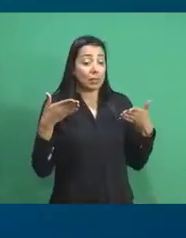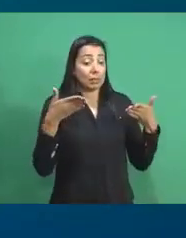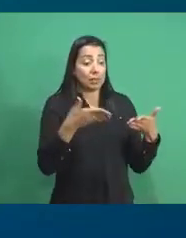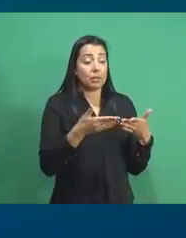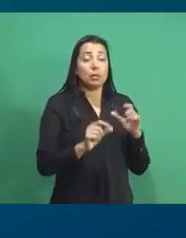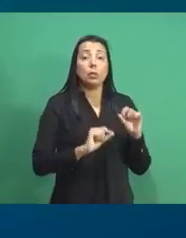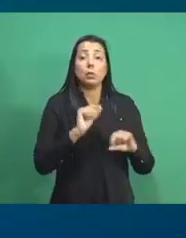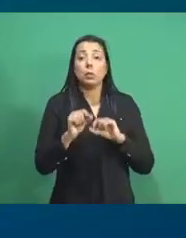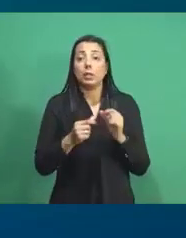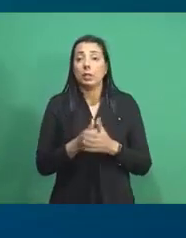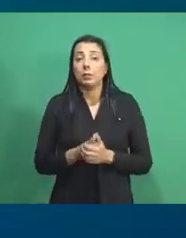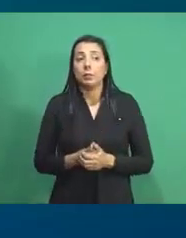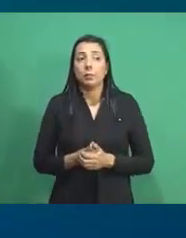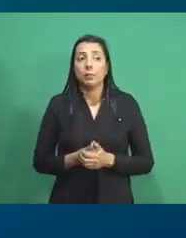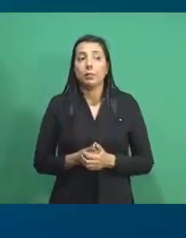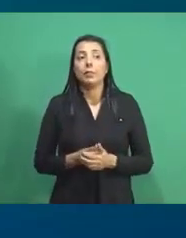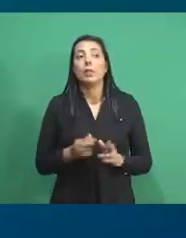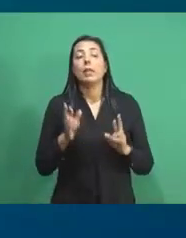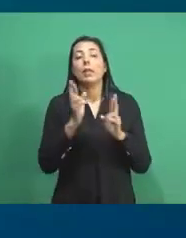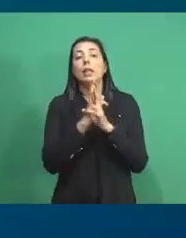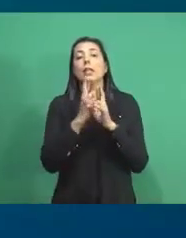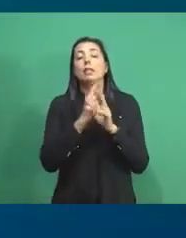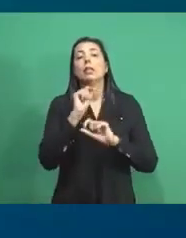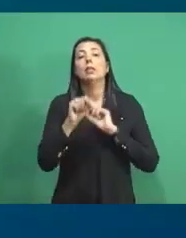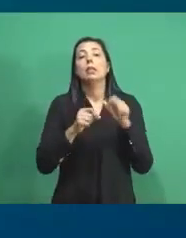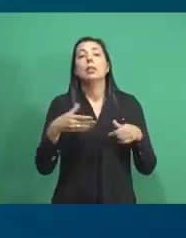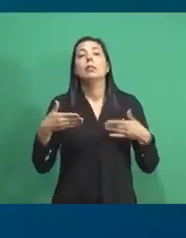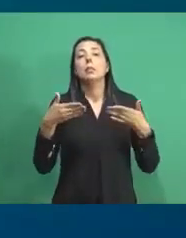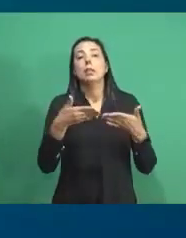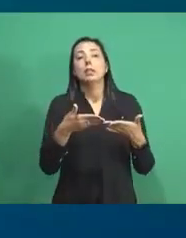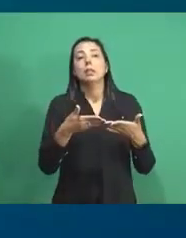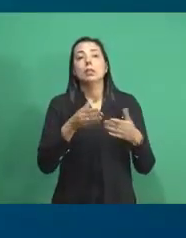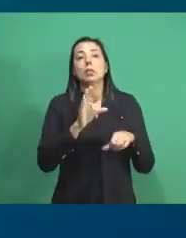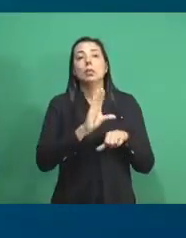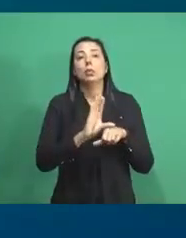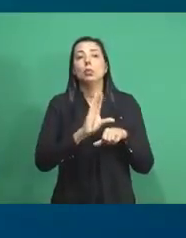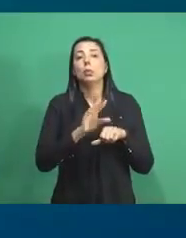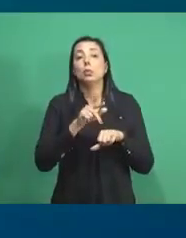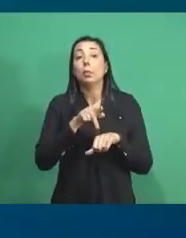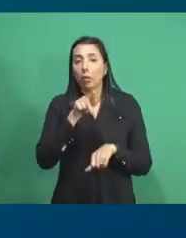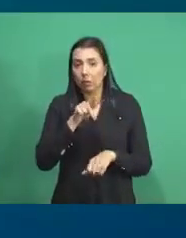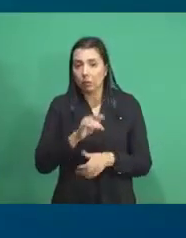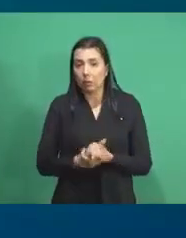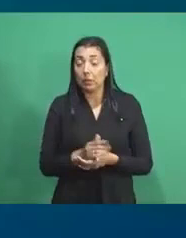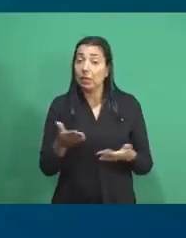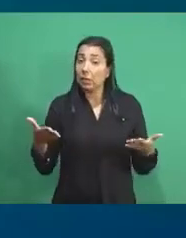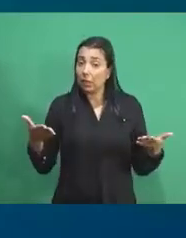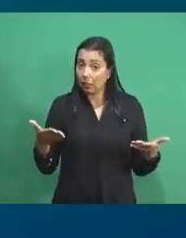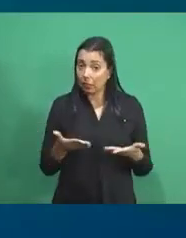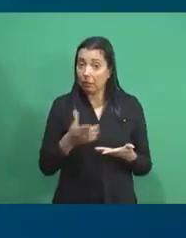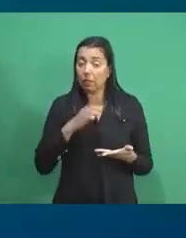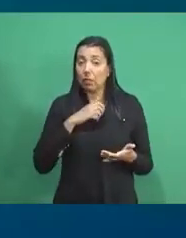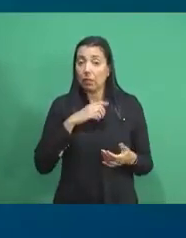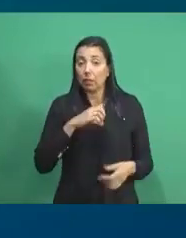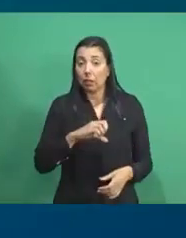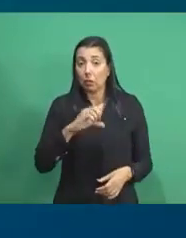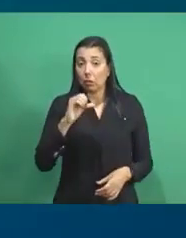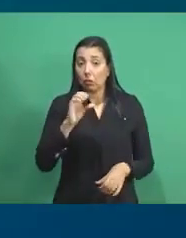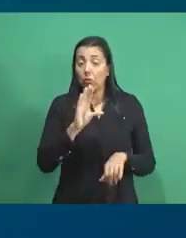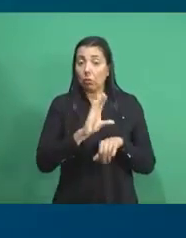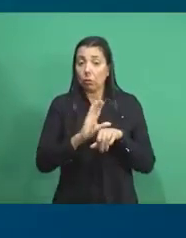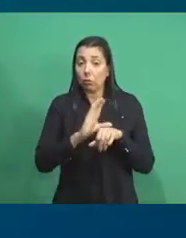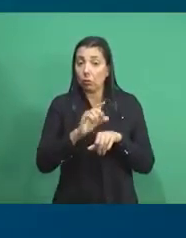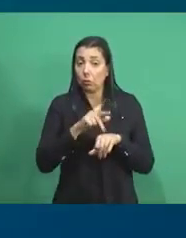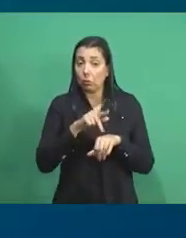estão relacionadas à participação nesses cursos de pós-graduação. Atualmente, nós temos nove cursos de